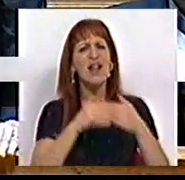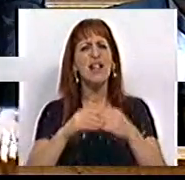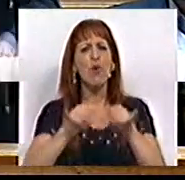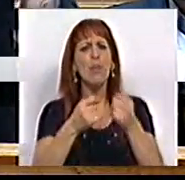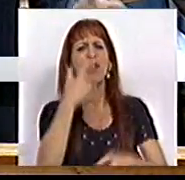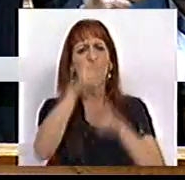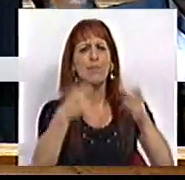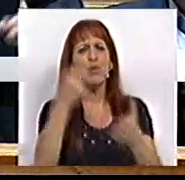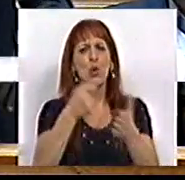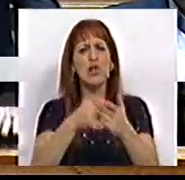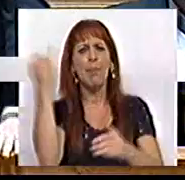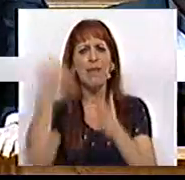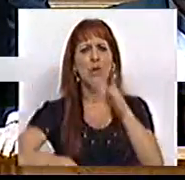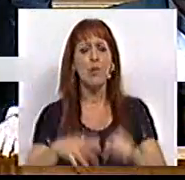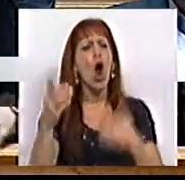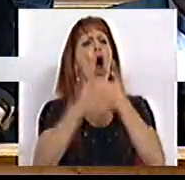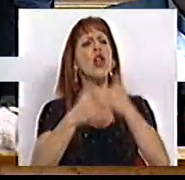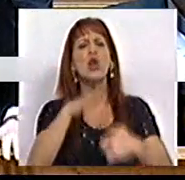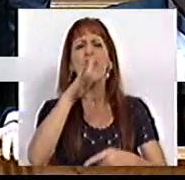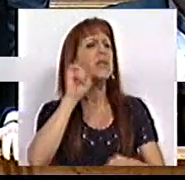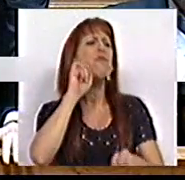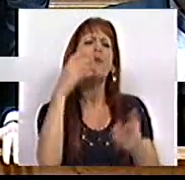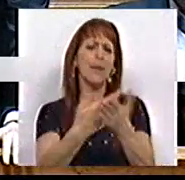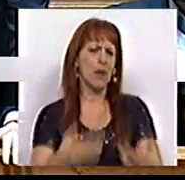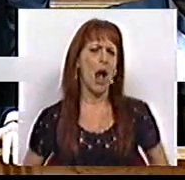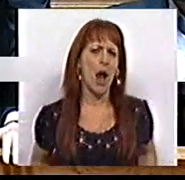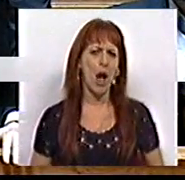Contribuintes, aos idosos que o Sr. sempre disse defender,